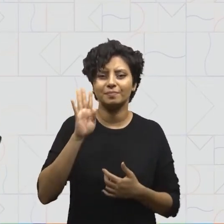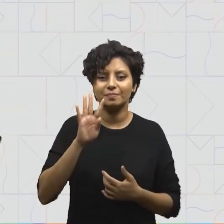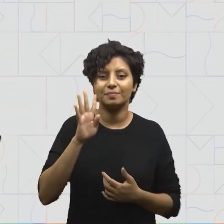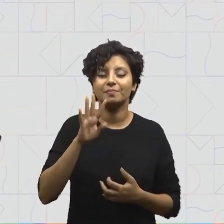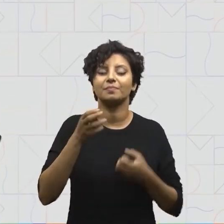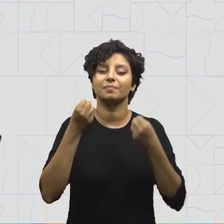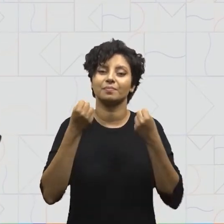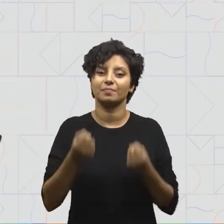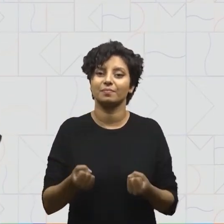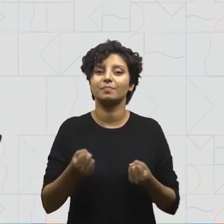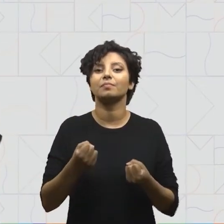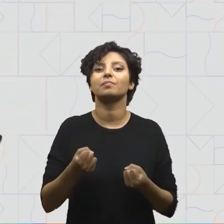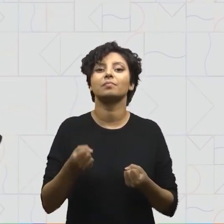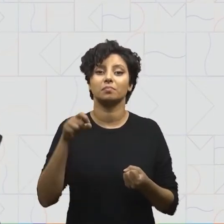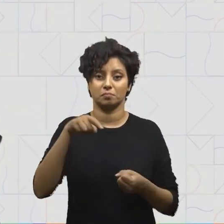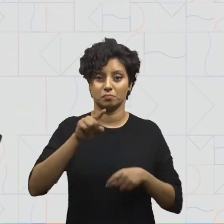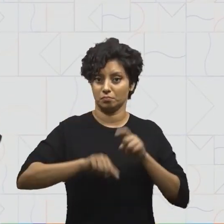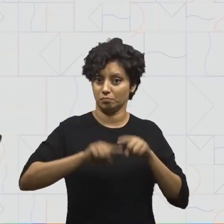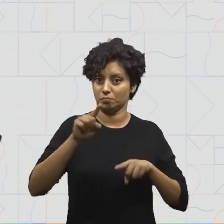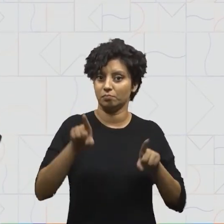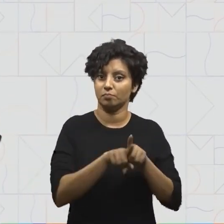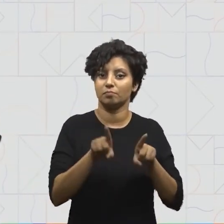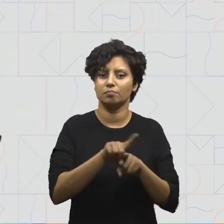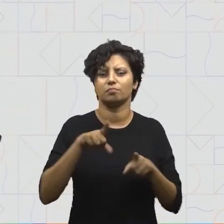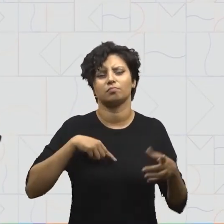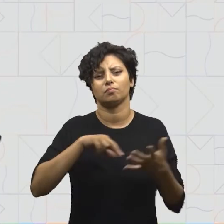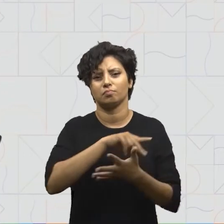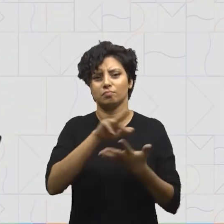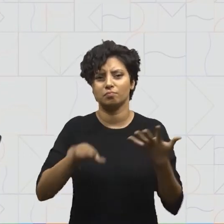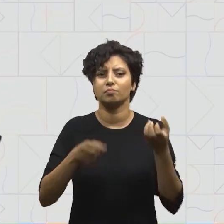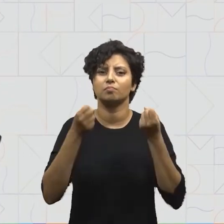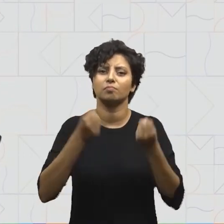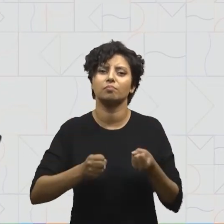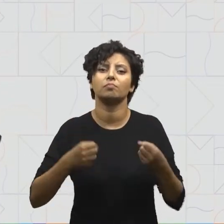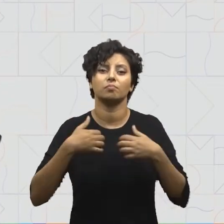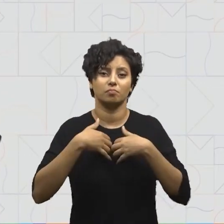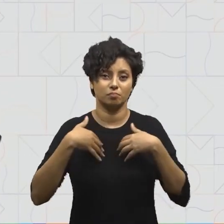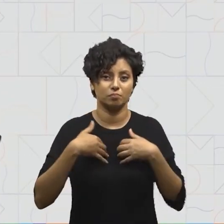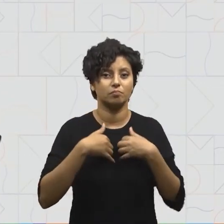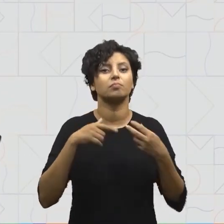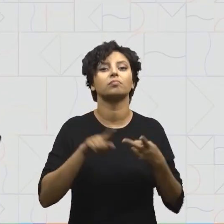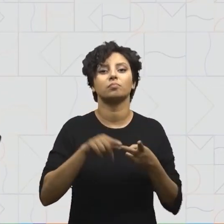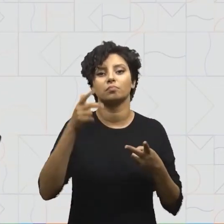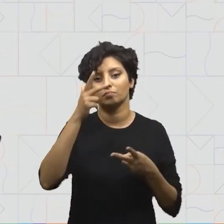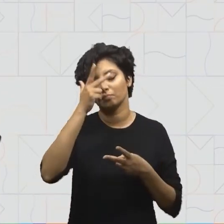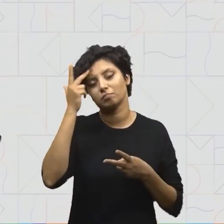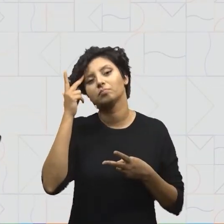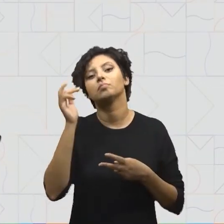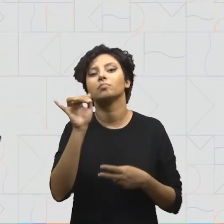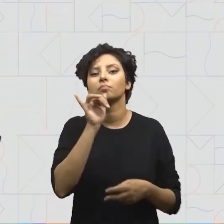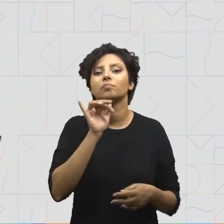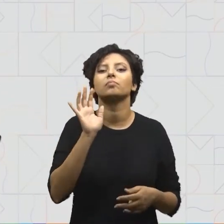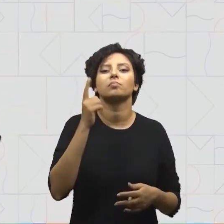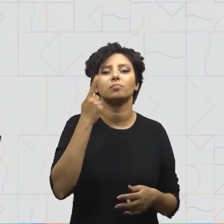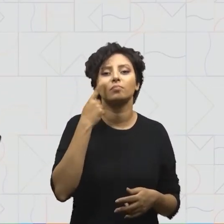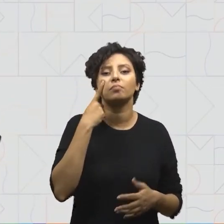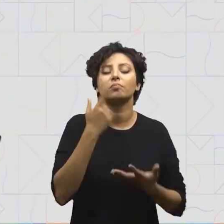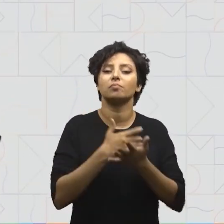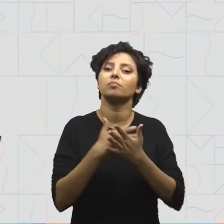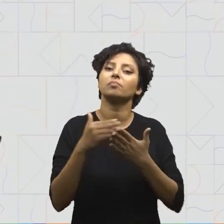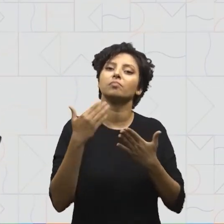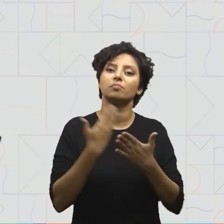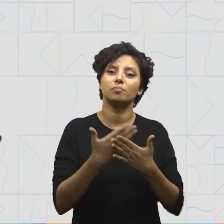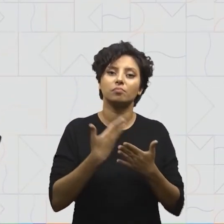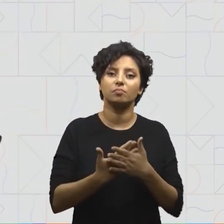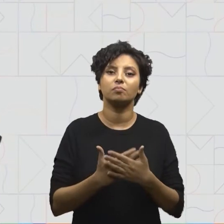pesá-los. Assim como esses produtos, existem balanças que pesam animais e pessoas. Como já vimos no início